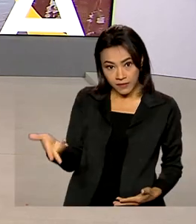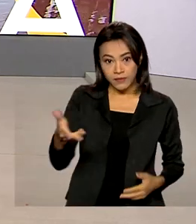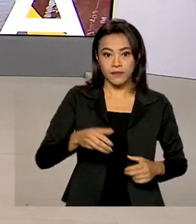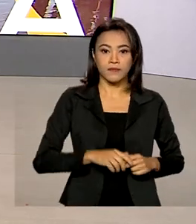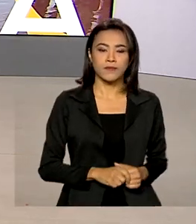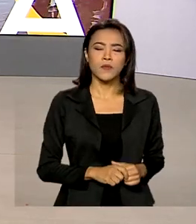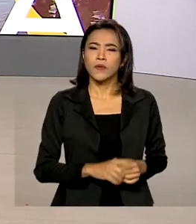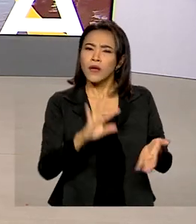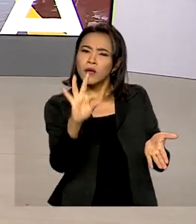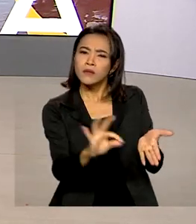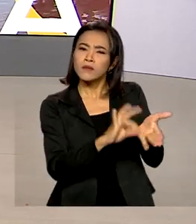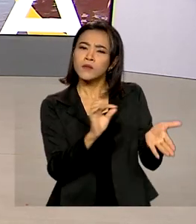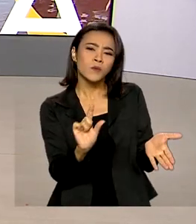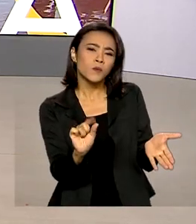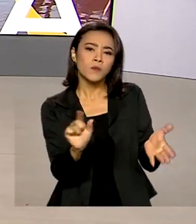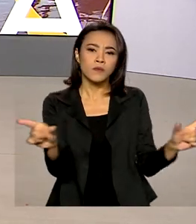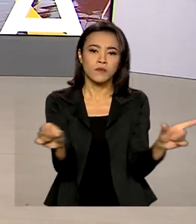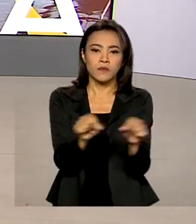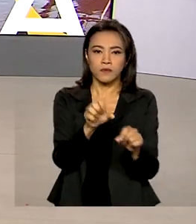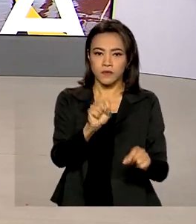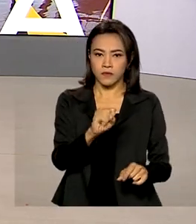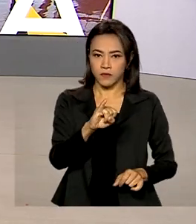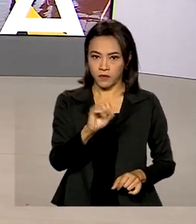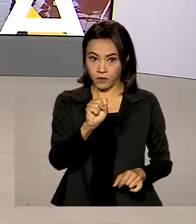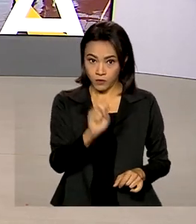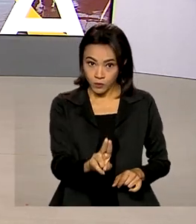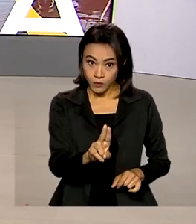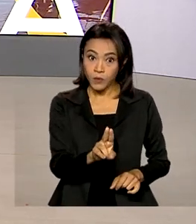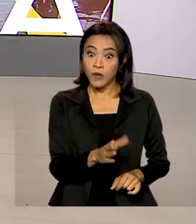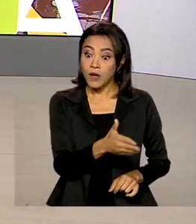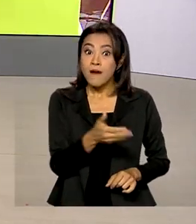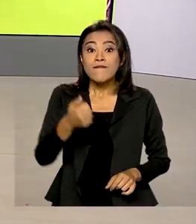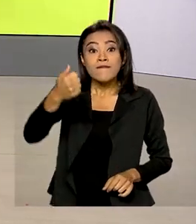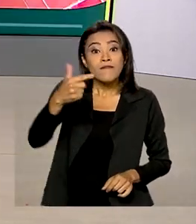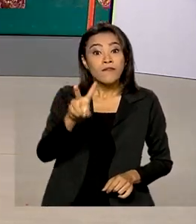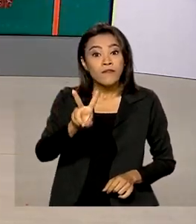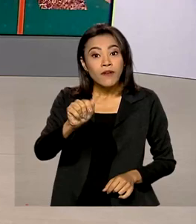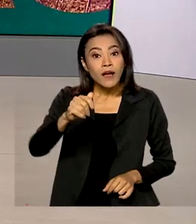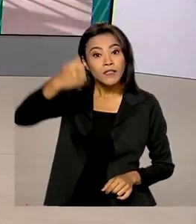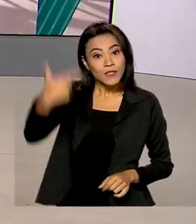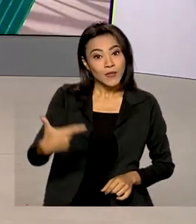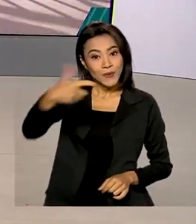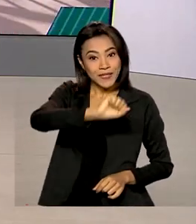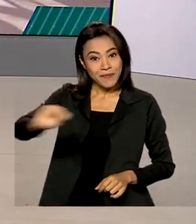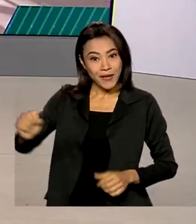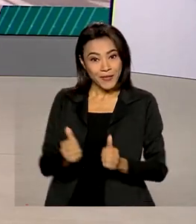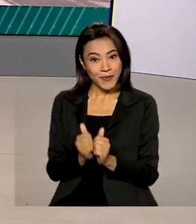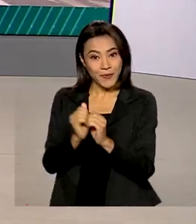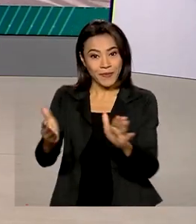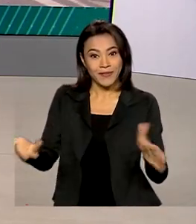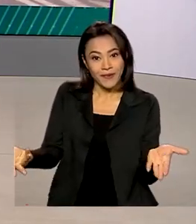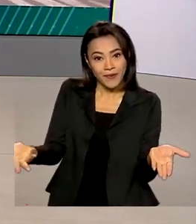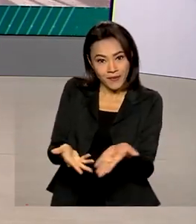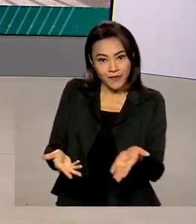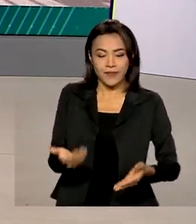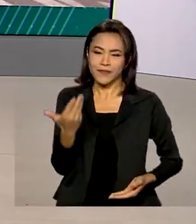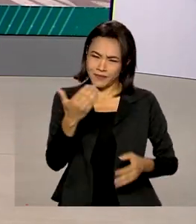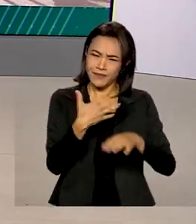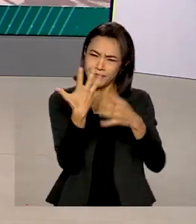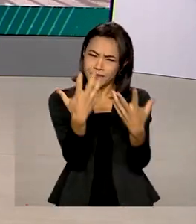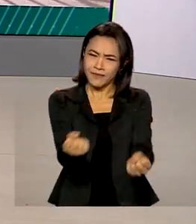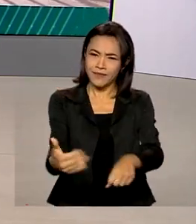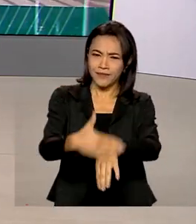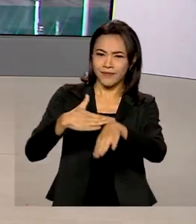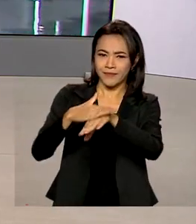As inscrições do SISU para vagas no segundo semestre começam a partir de hoje. Vamos conversar com o repórter Glauco de